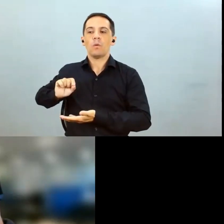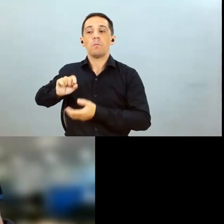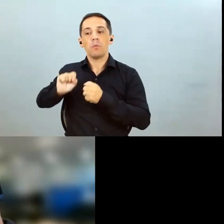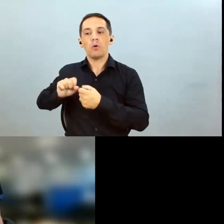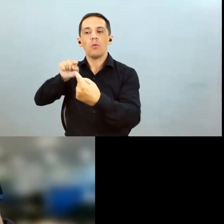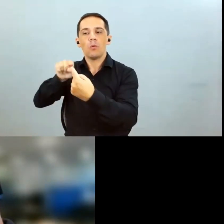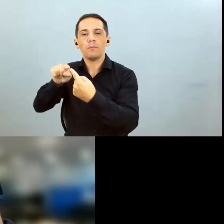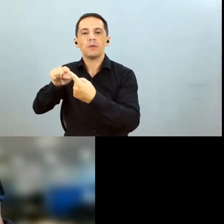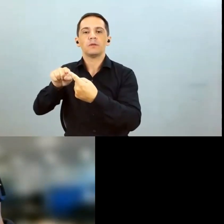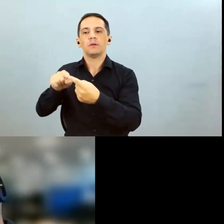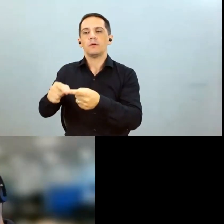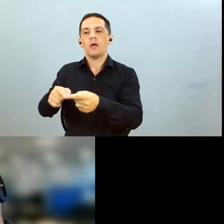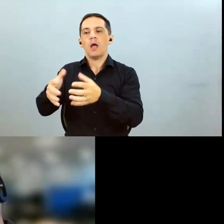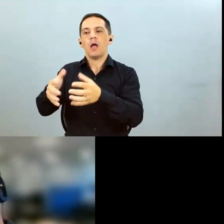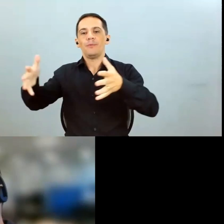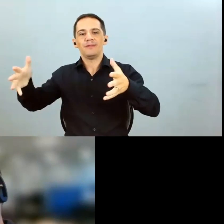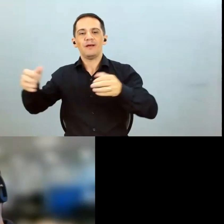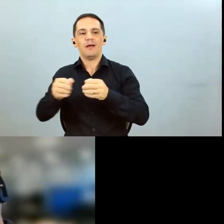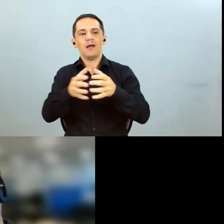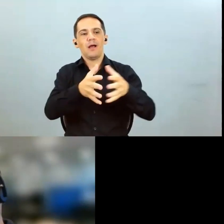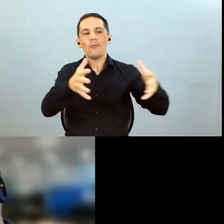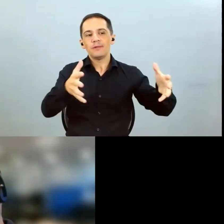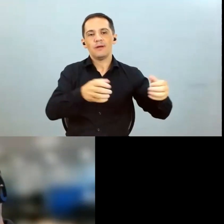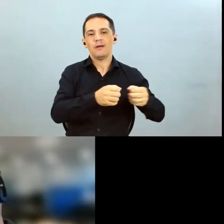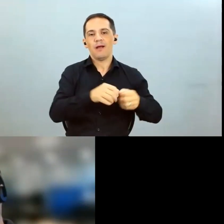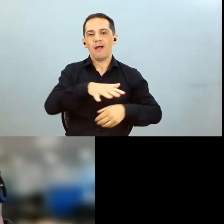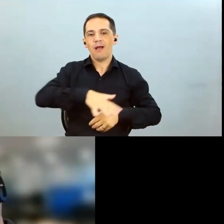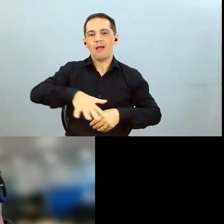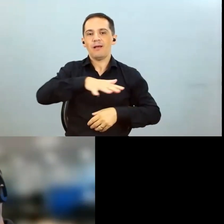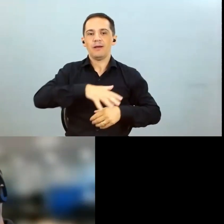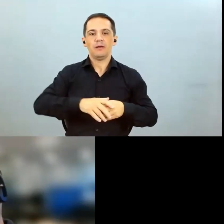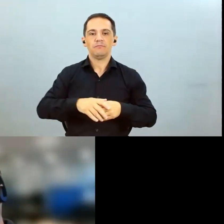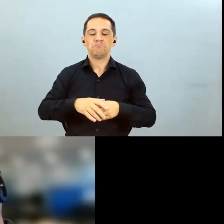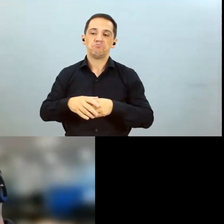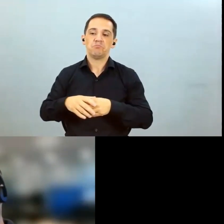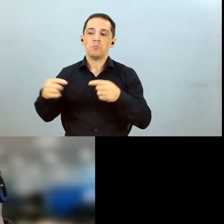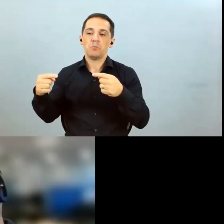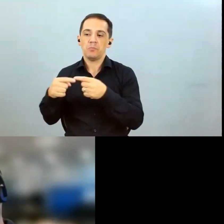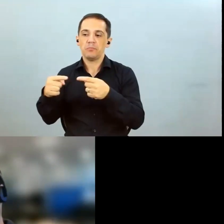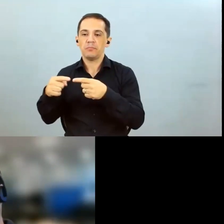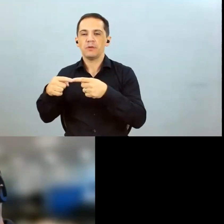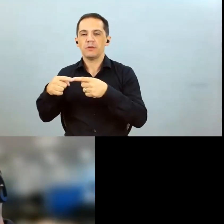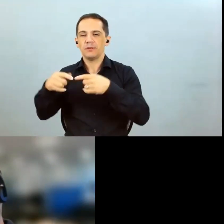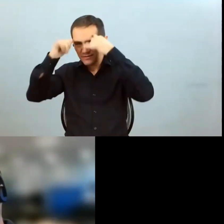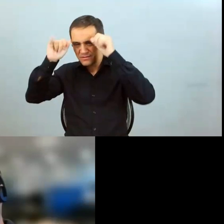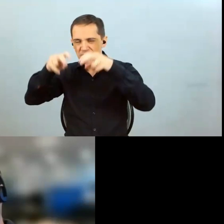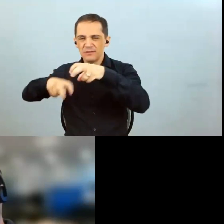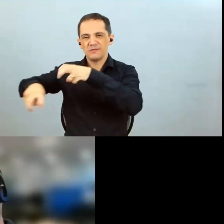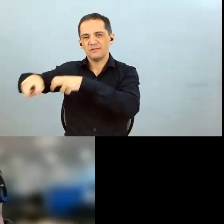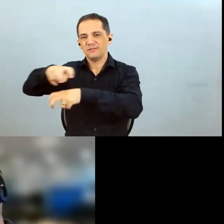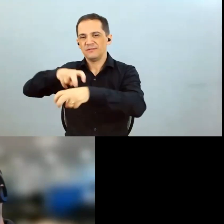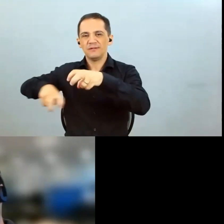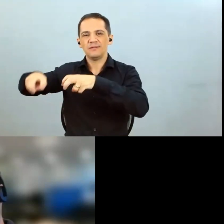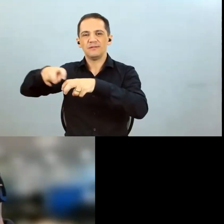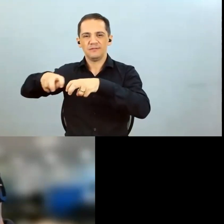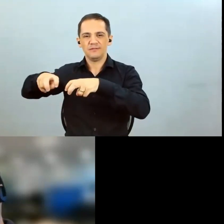tem dois dois caminhos da nossa expansão de área áreas maduras ou áreas de passagem como a gente não vai expandir mais em áreas de vegetação nativa